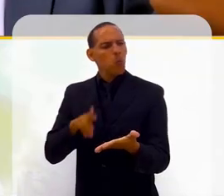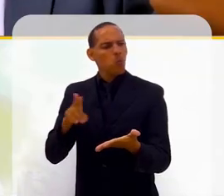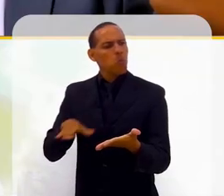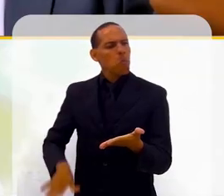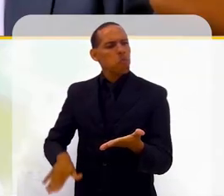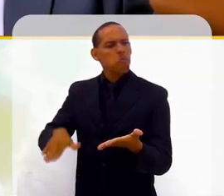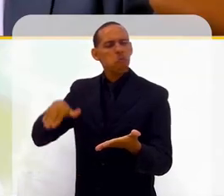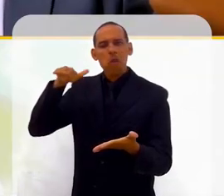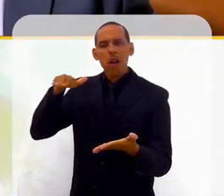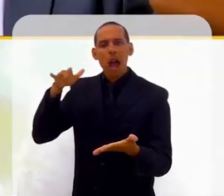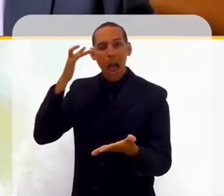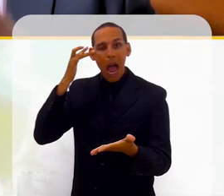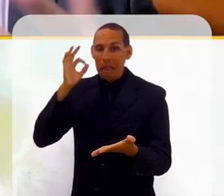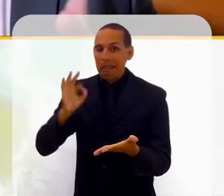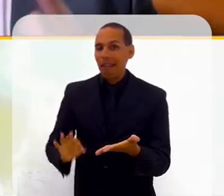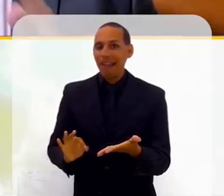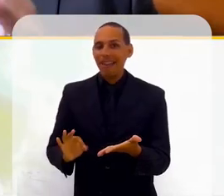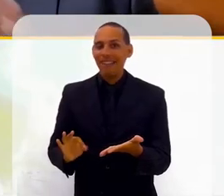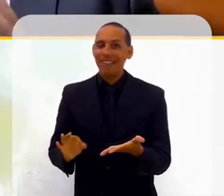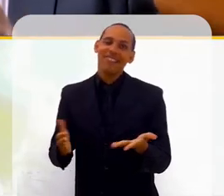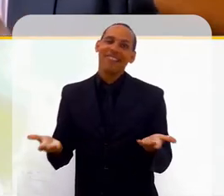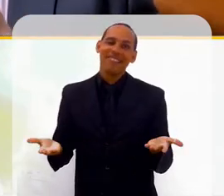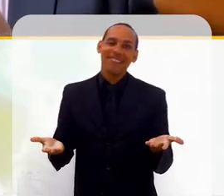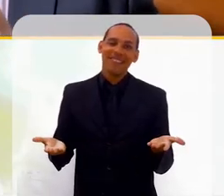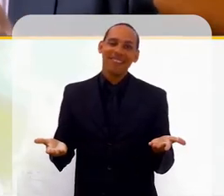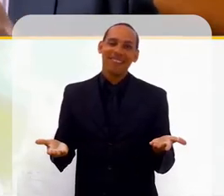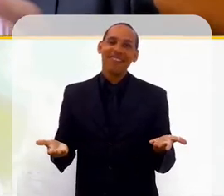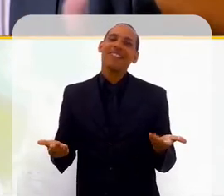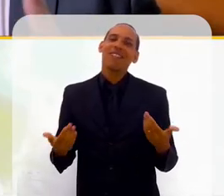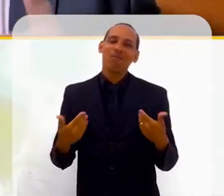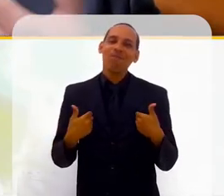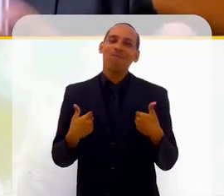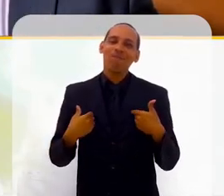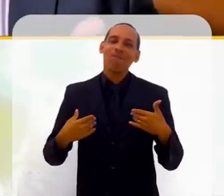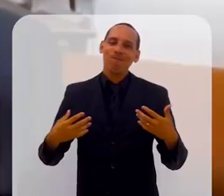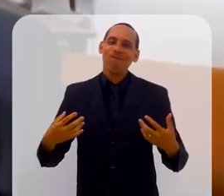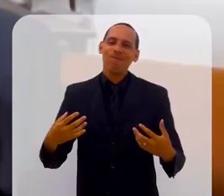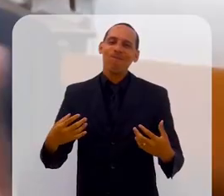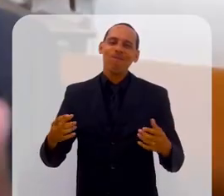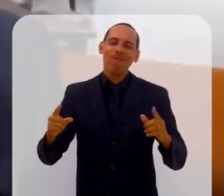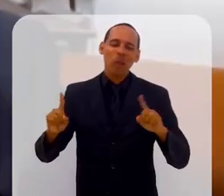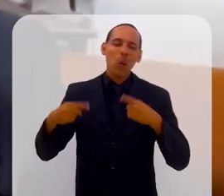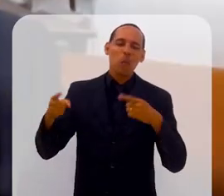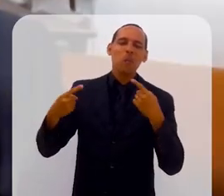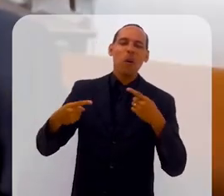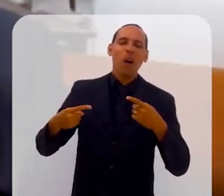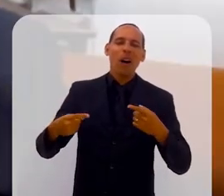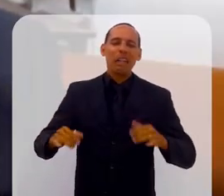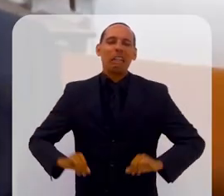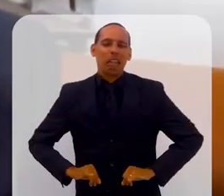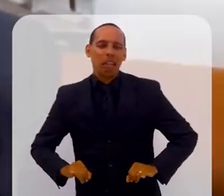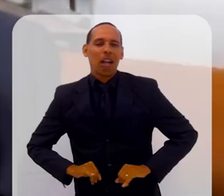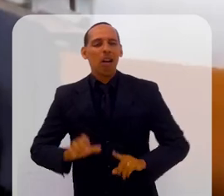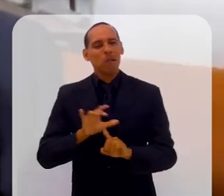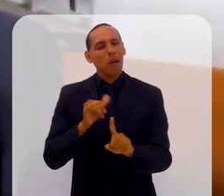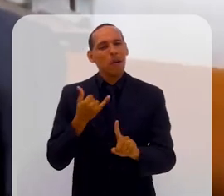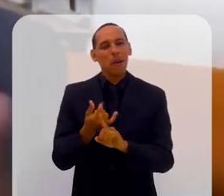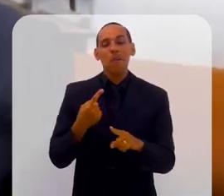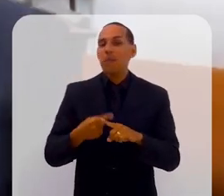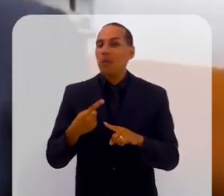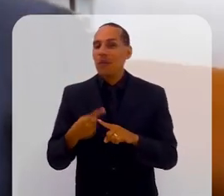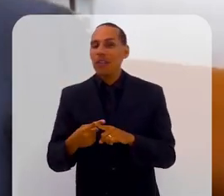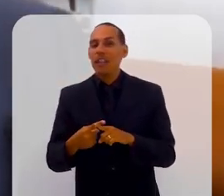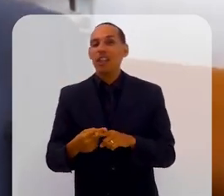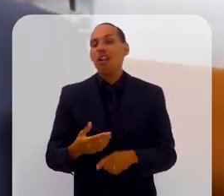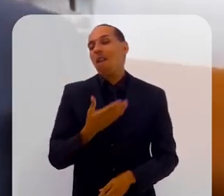daquele jeito que se fala, né? Então, acaba que eu sofria bullying pelo jeito de falar, pelo sotaque e